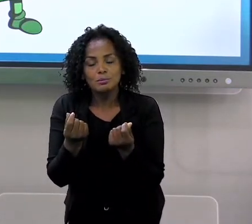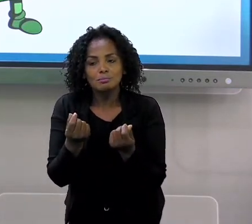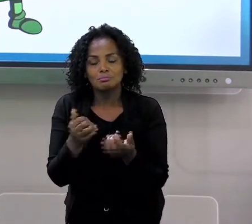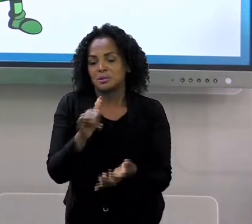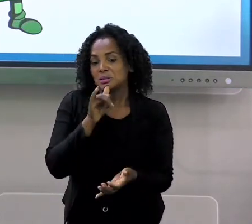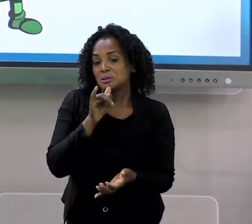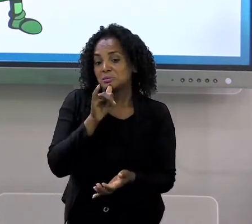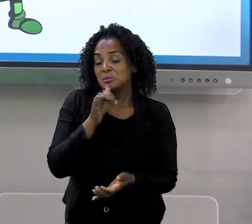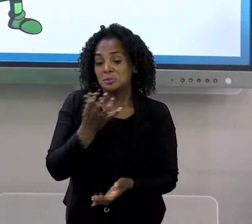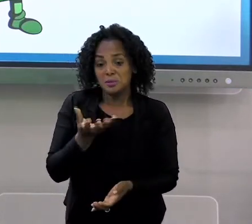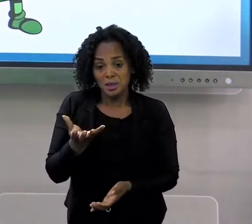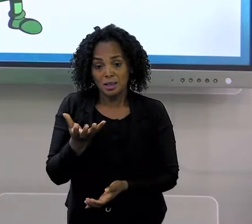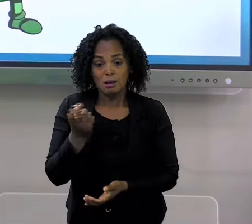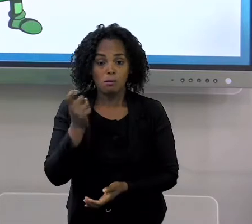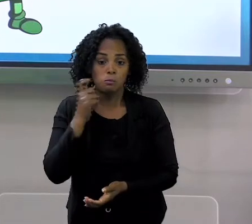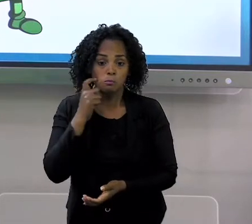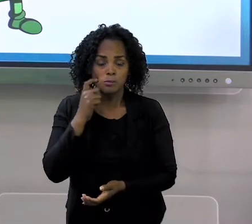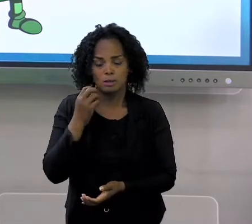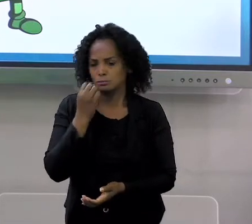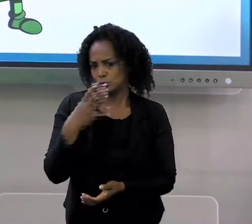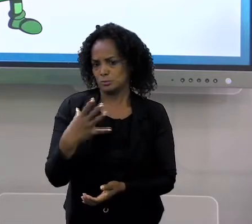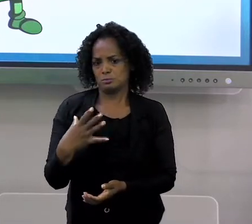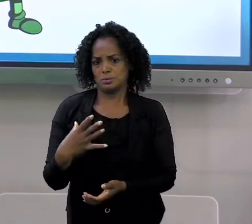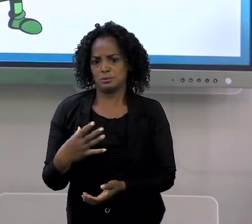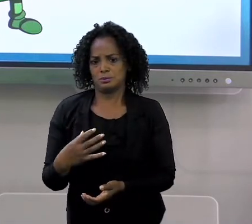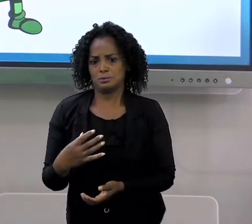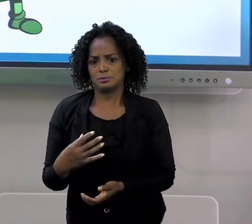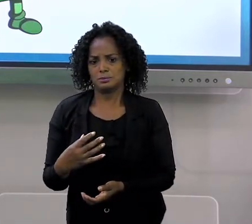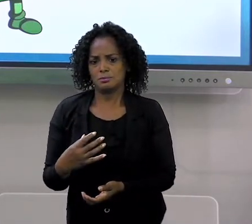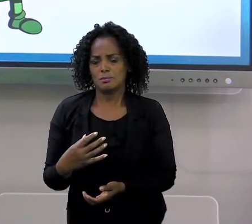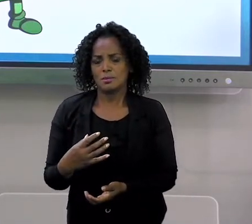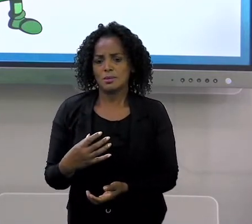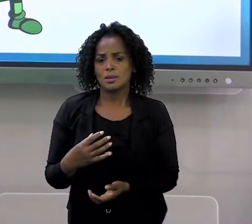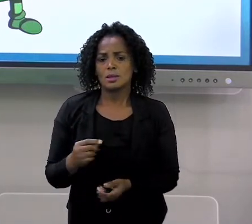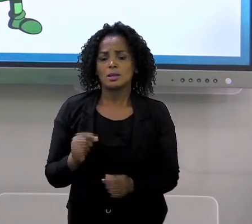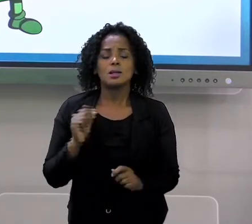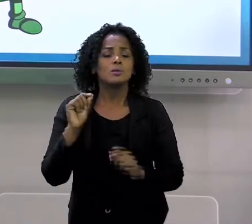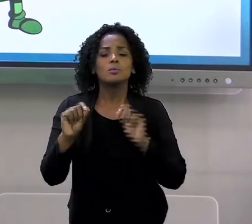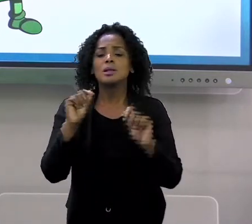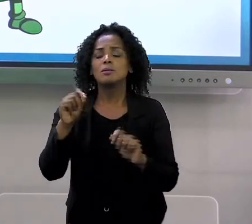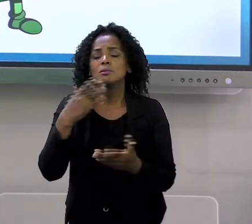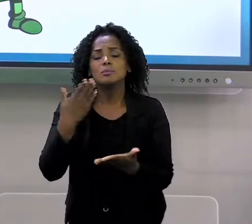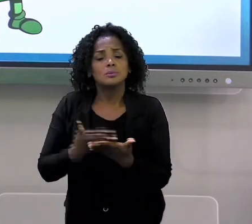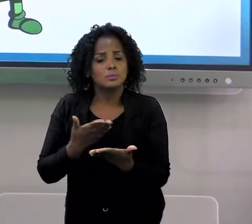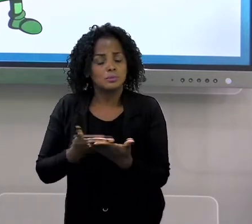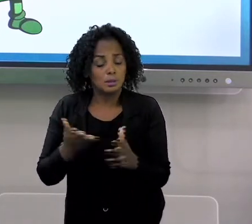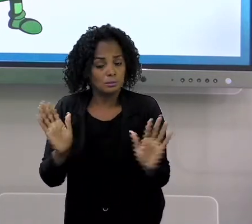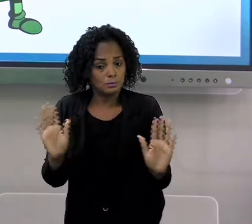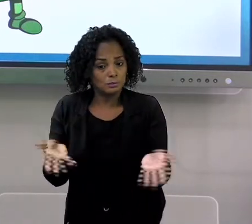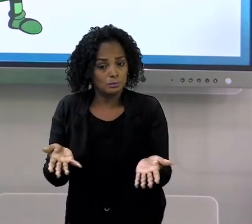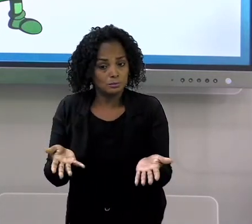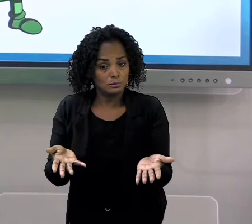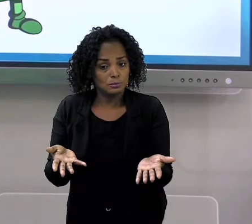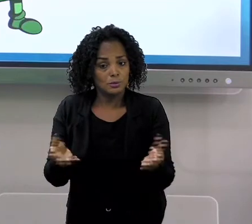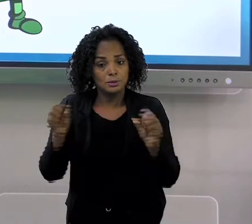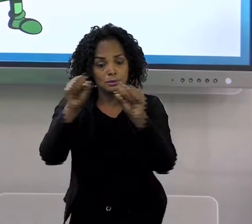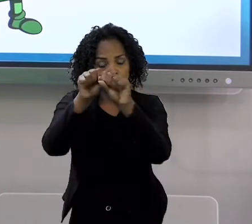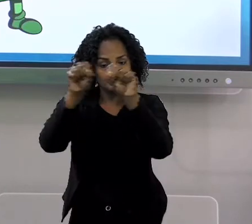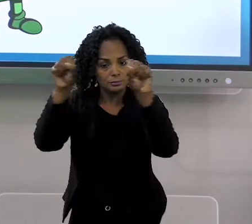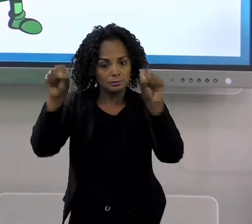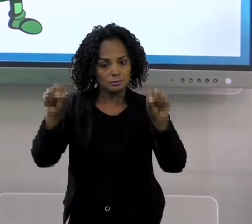gente receba como troco e está tudo bem. Então, o que que, na realidade, nós iremos trabalhar na aula de hoje? Sobre o sistema